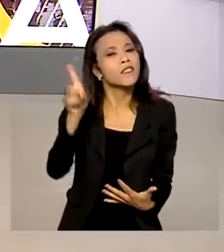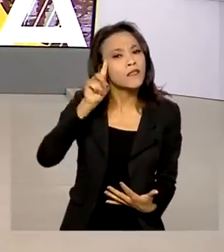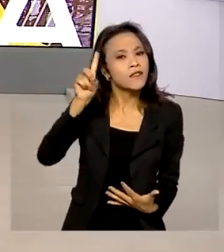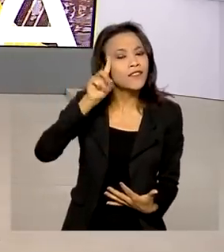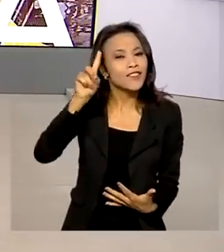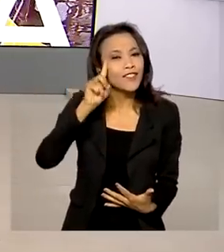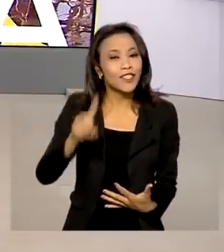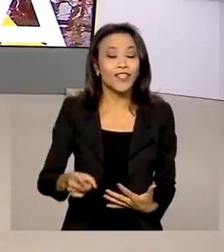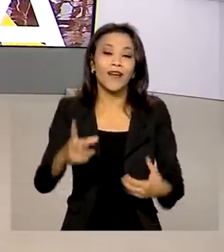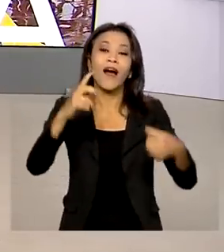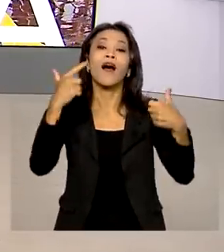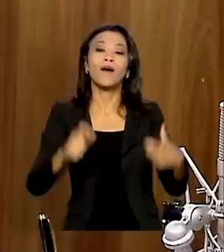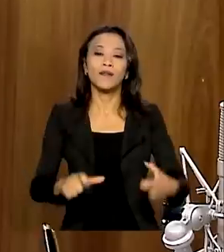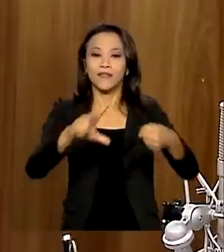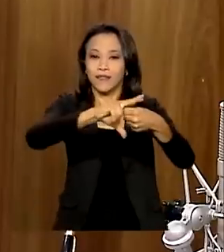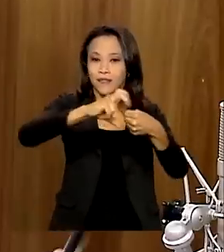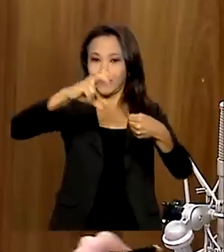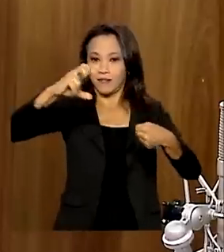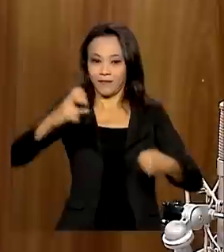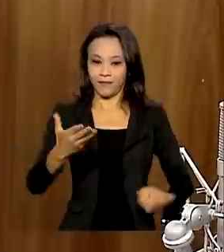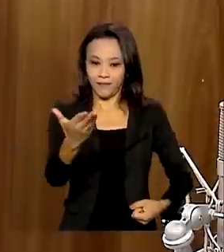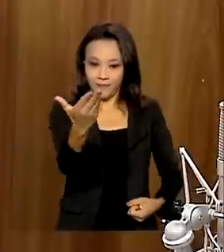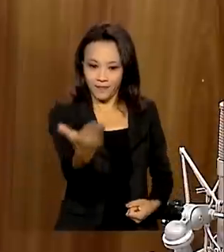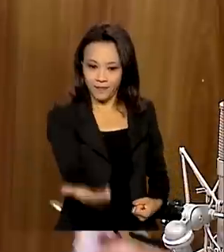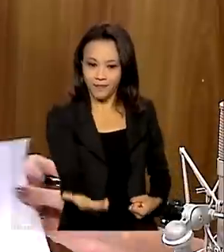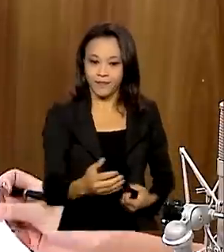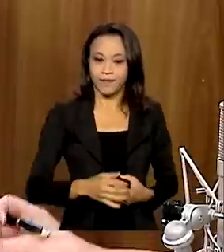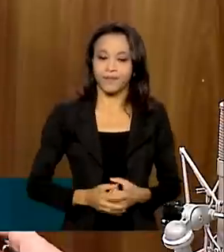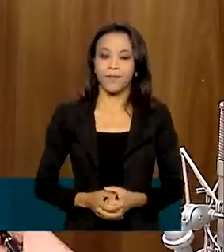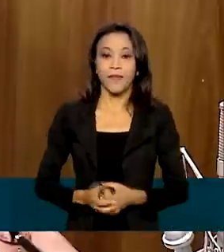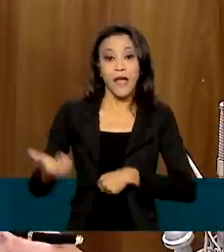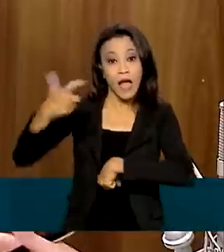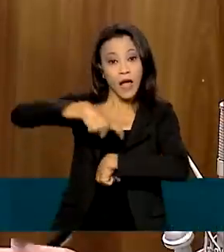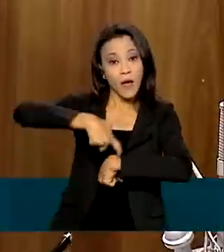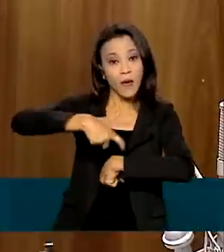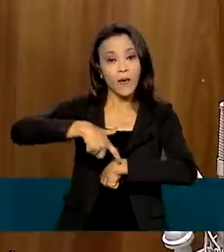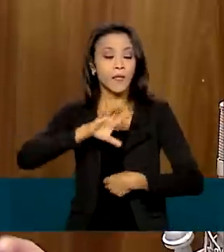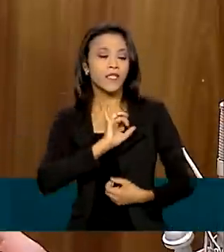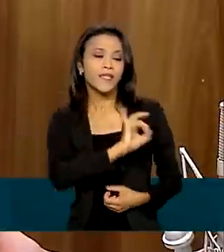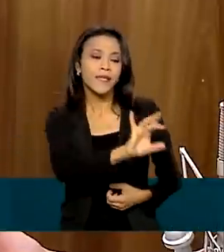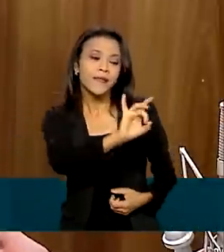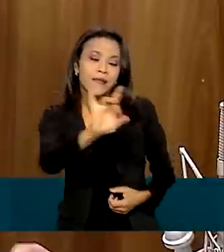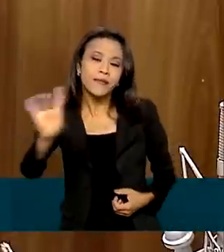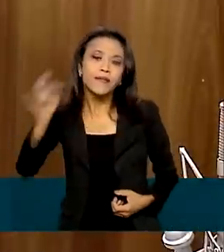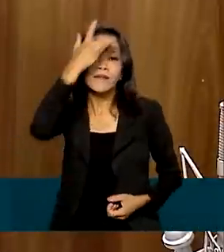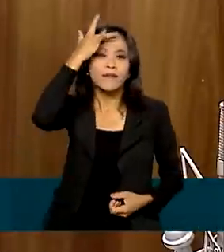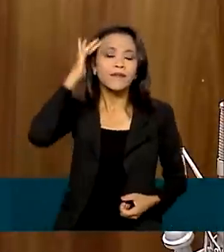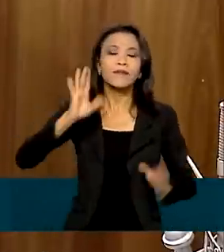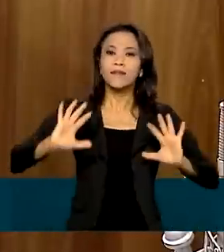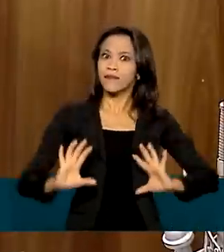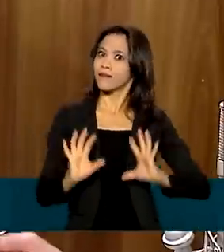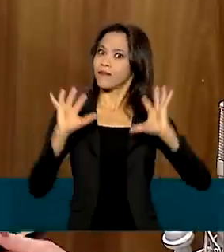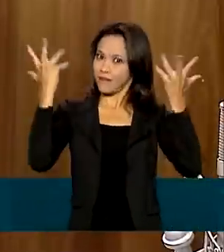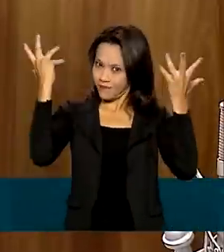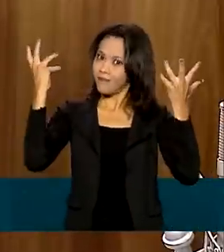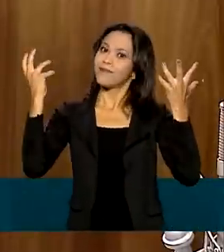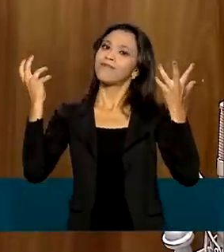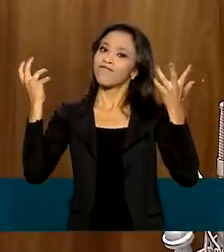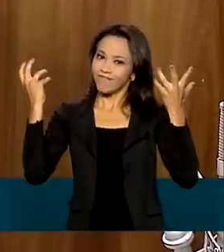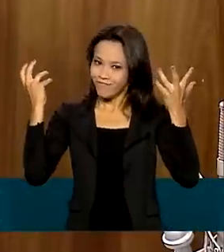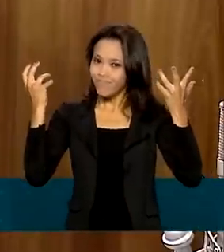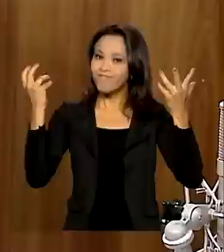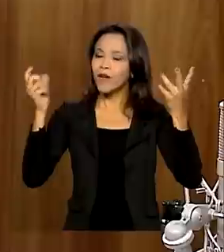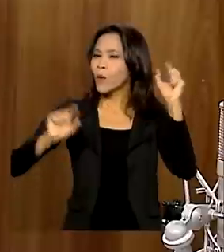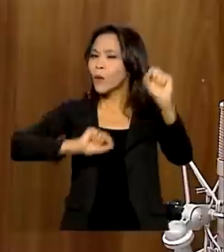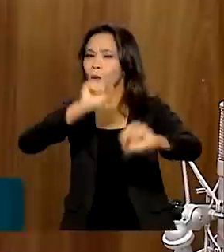de rádio A Voz do Brasil. É a hora de cada um de nós celebrar esse